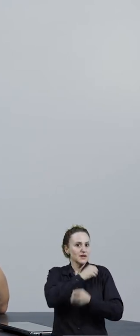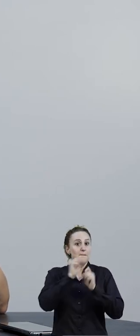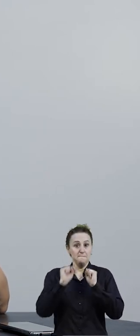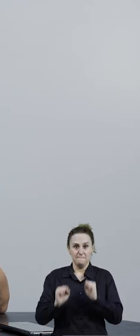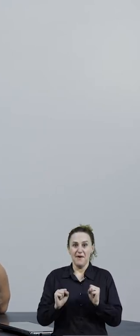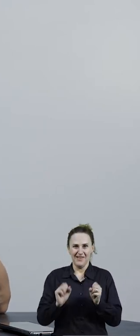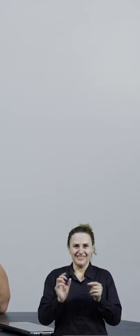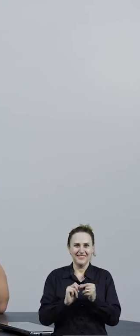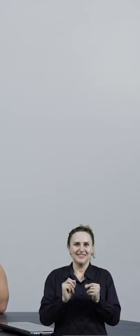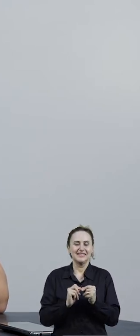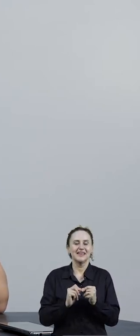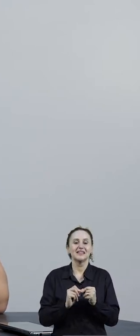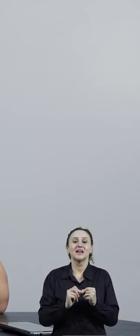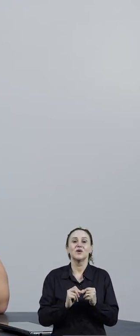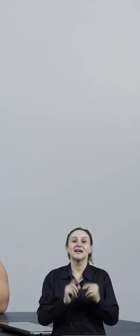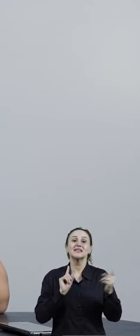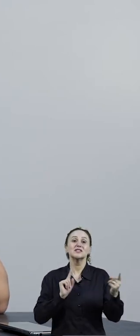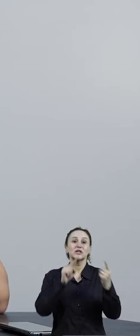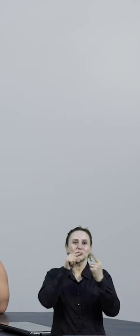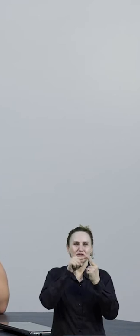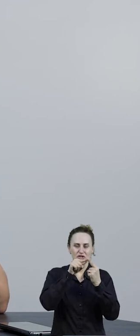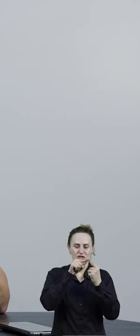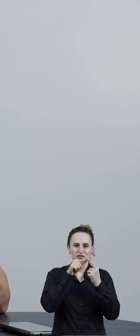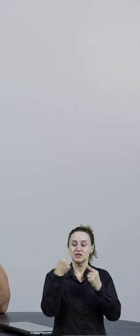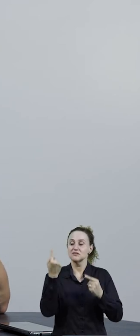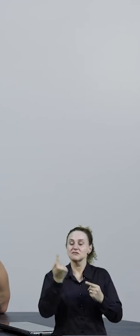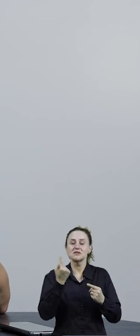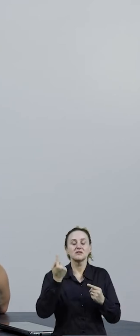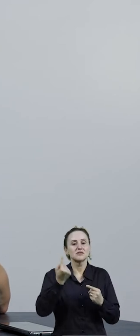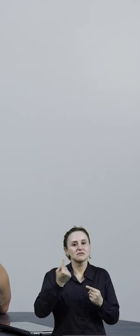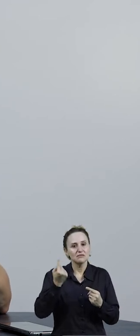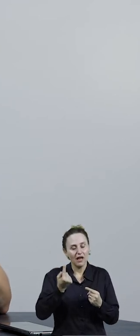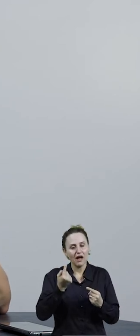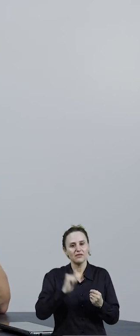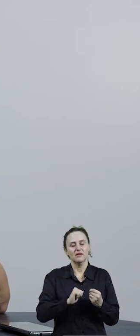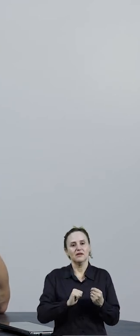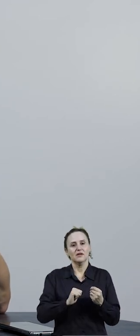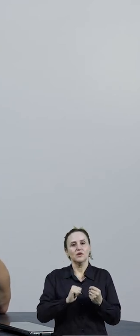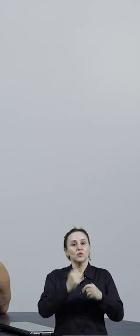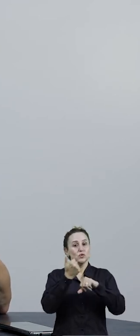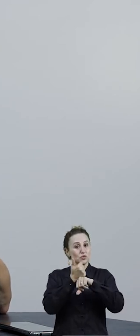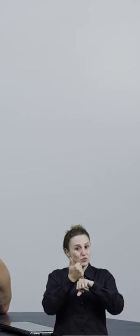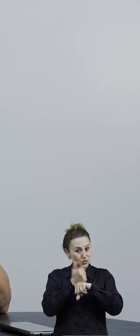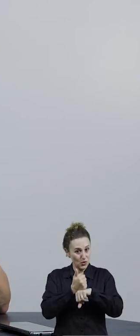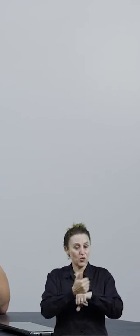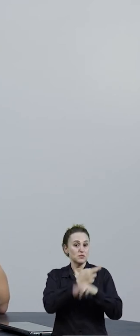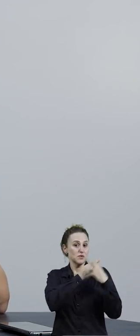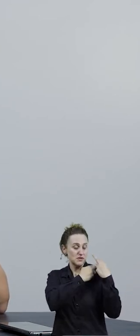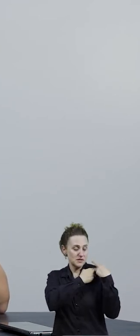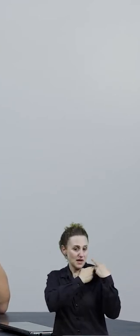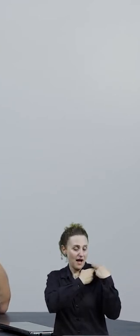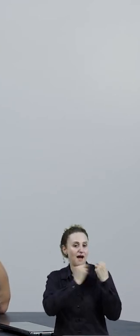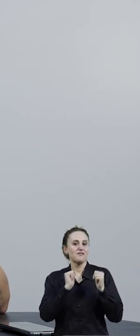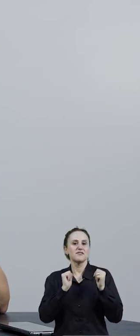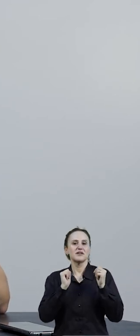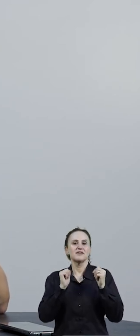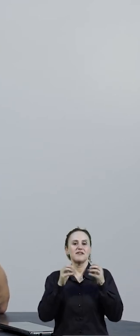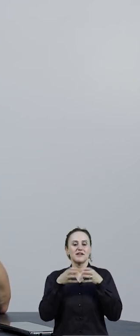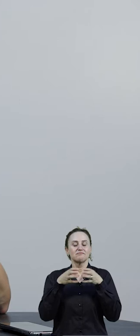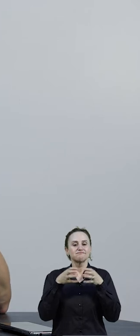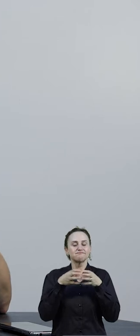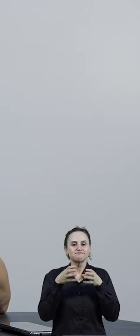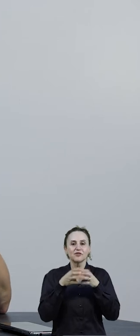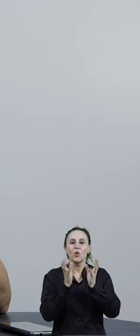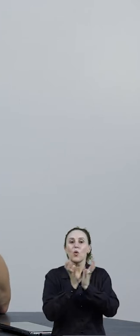possa editar? Então, essa é a proposta dessa unidade, é isso que o tutor vai fazer. Vai compartilhar com vocês, talvez ele até